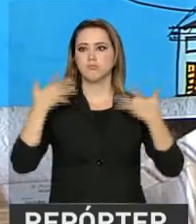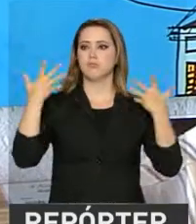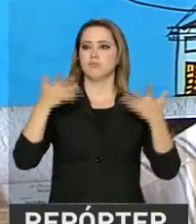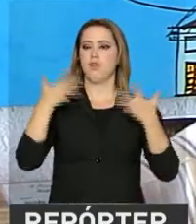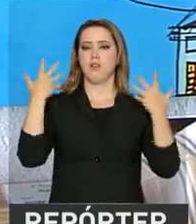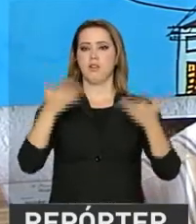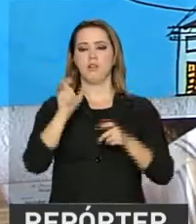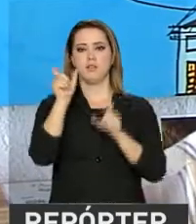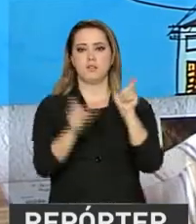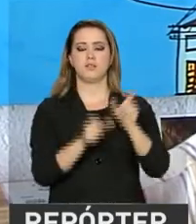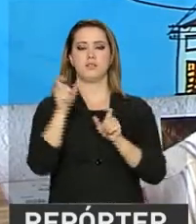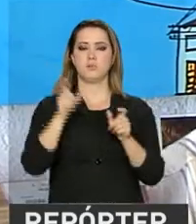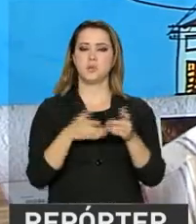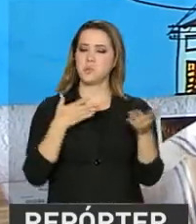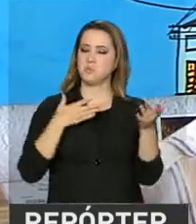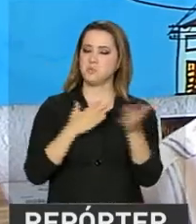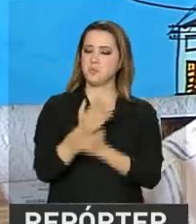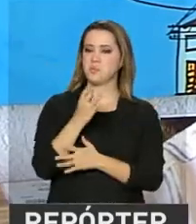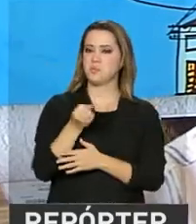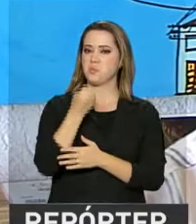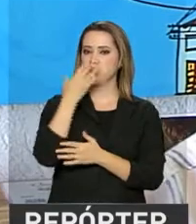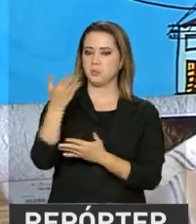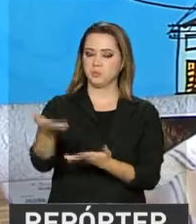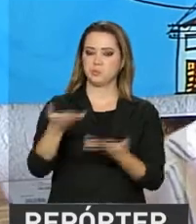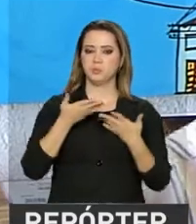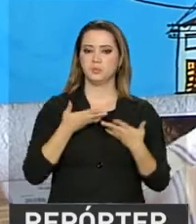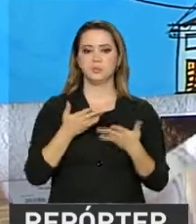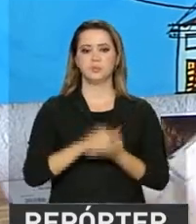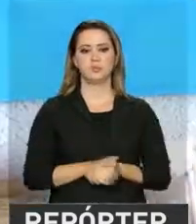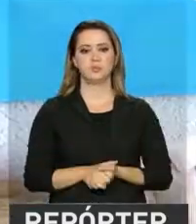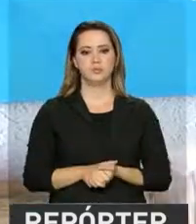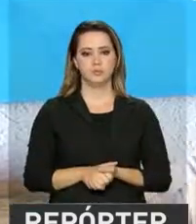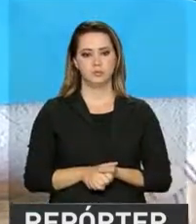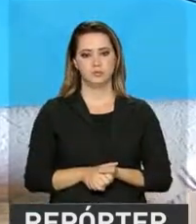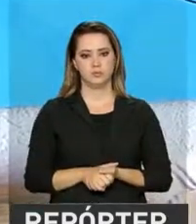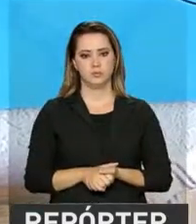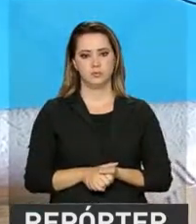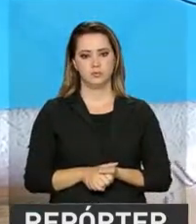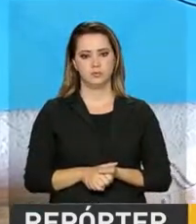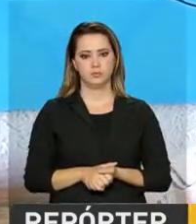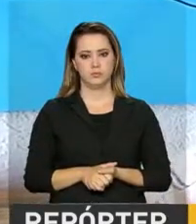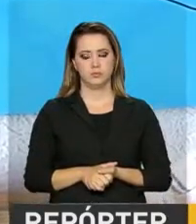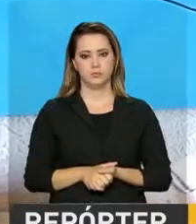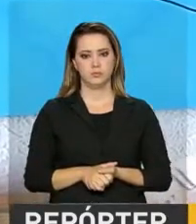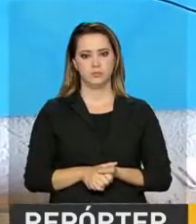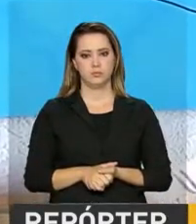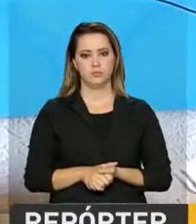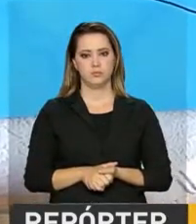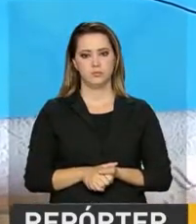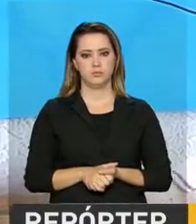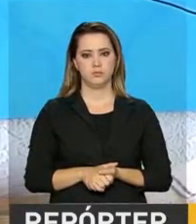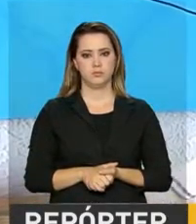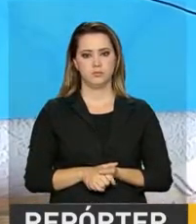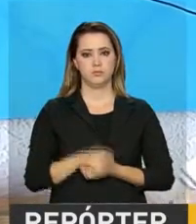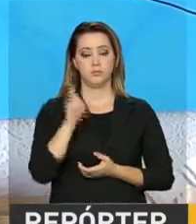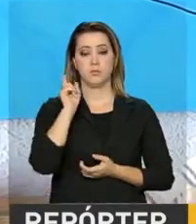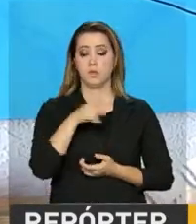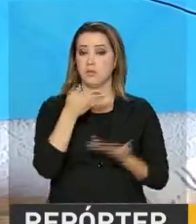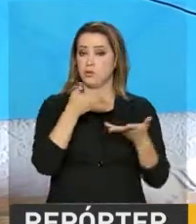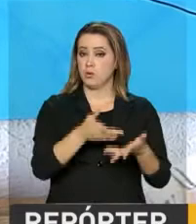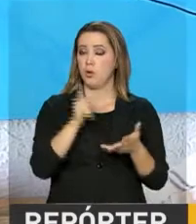do carioca e aprovou a hospitalidade com que foi recebido. É hermoso, um lugar incrível.